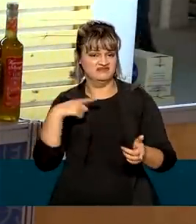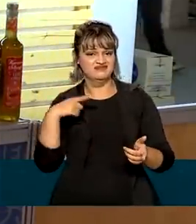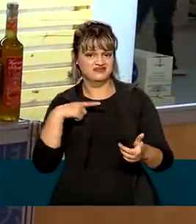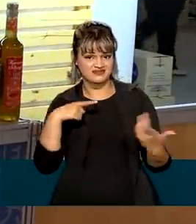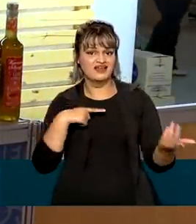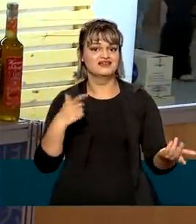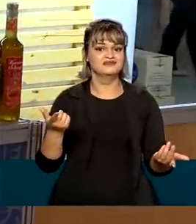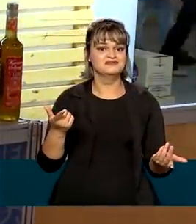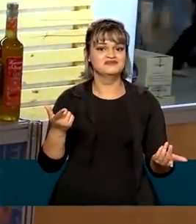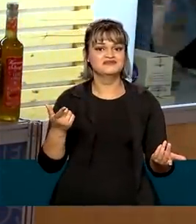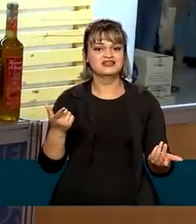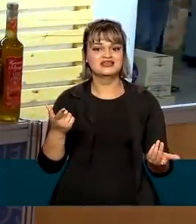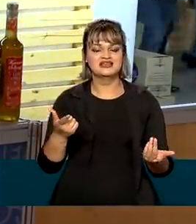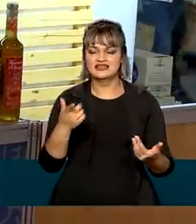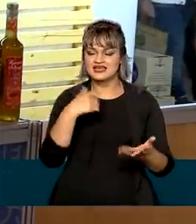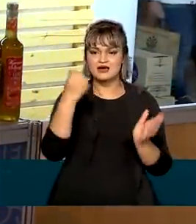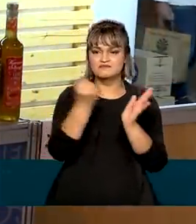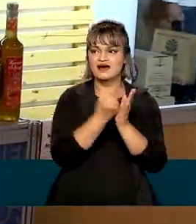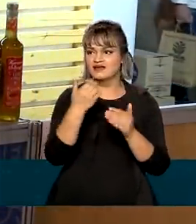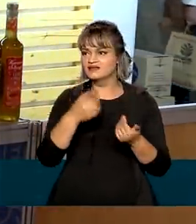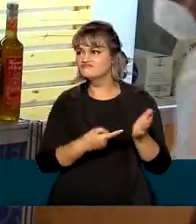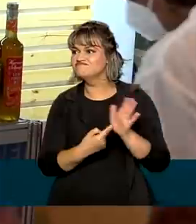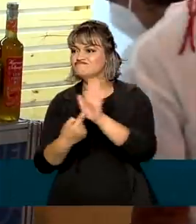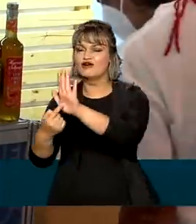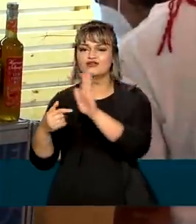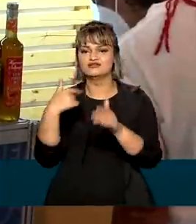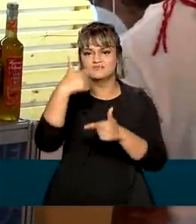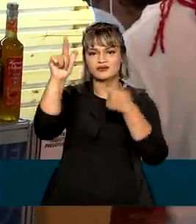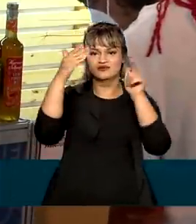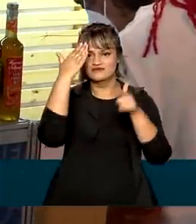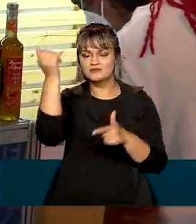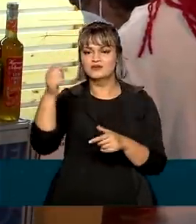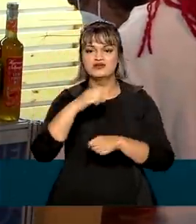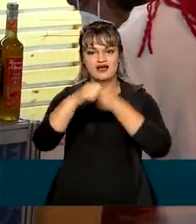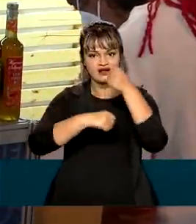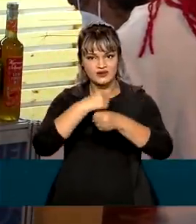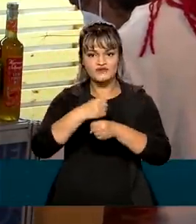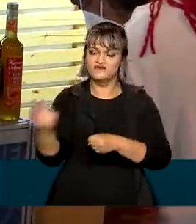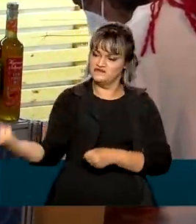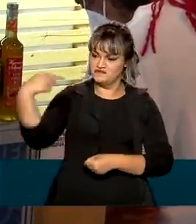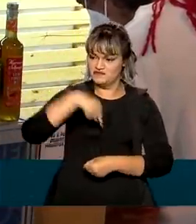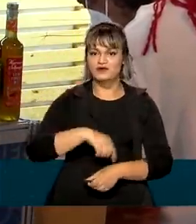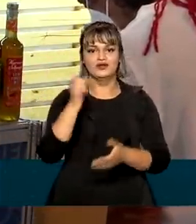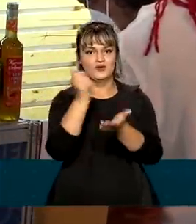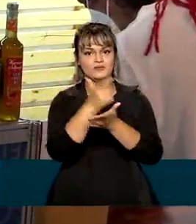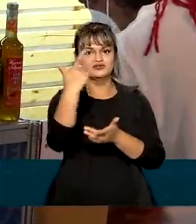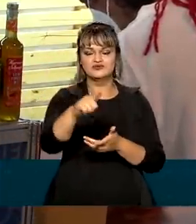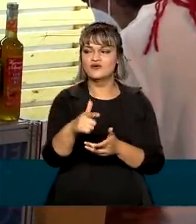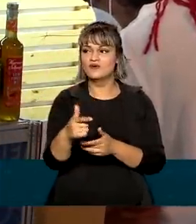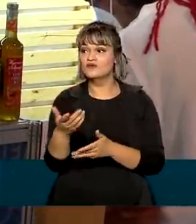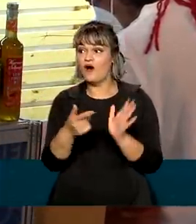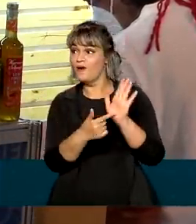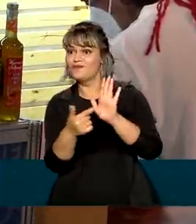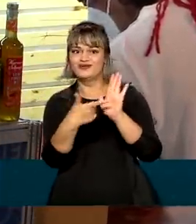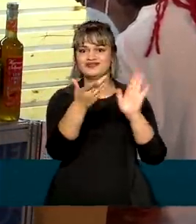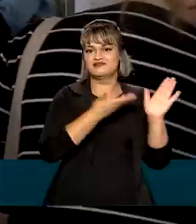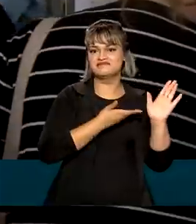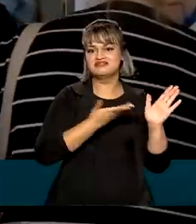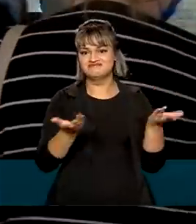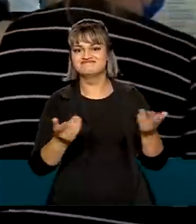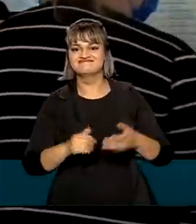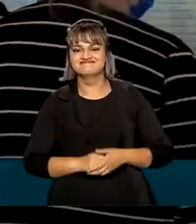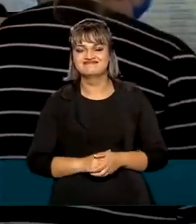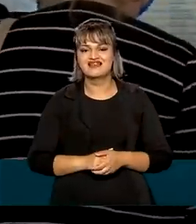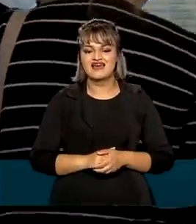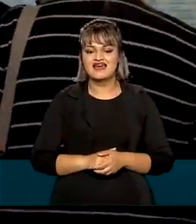produto, leva a marca, vem comprar no ano seguinte, indica para as pessoas, para os amigos.